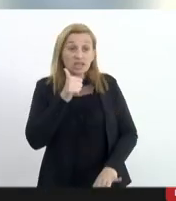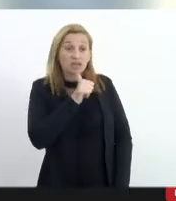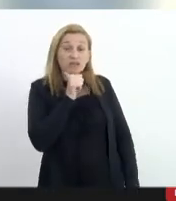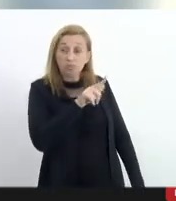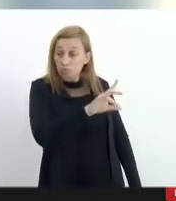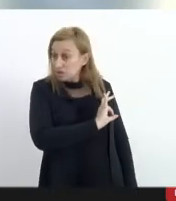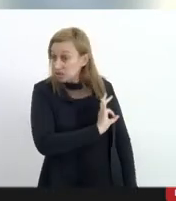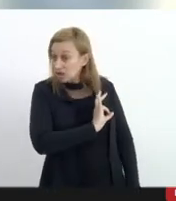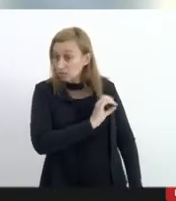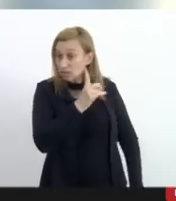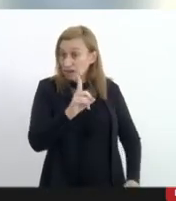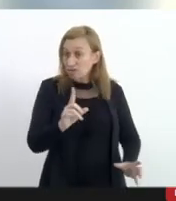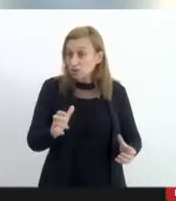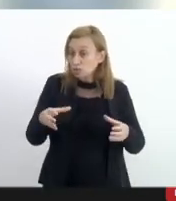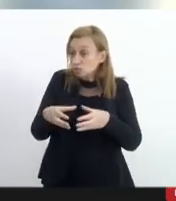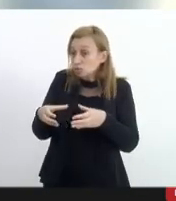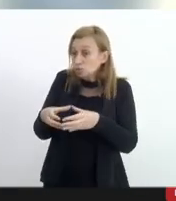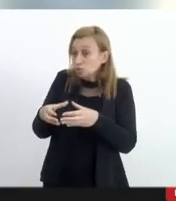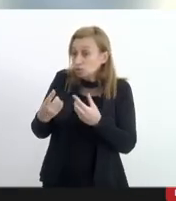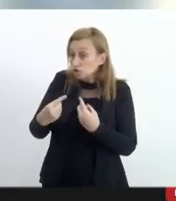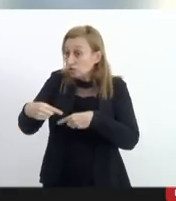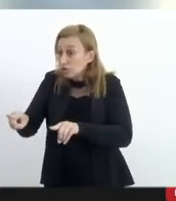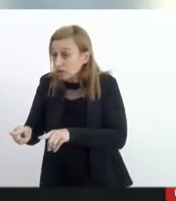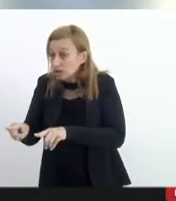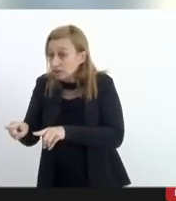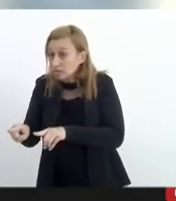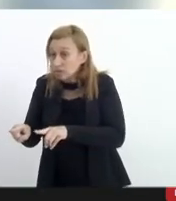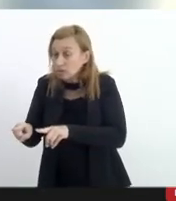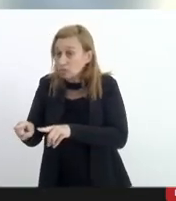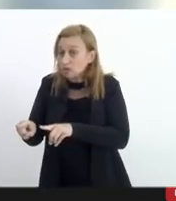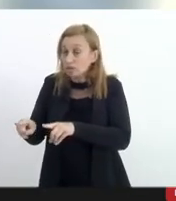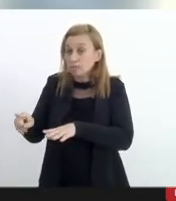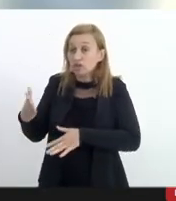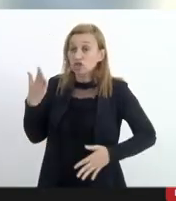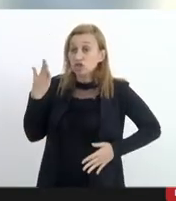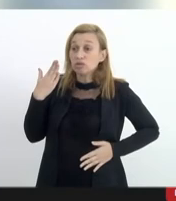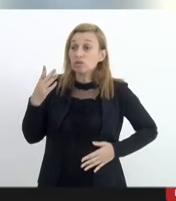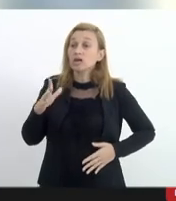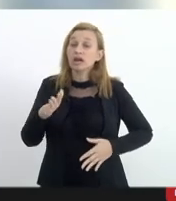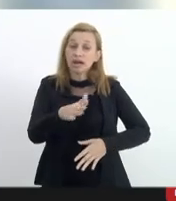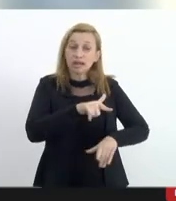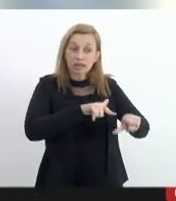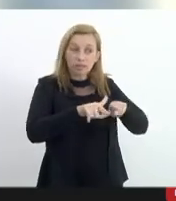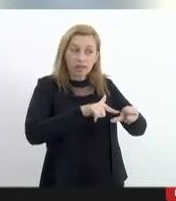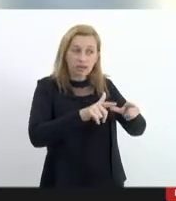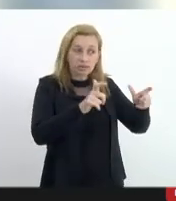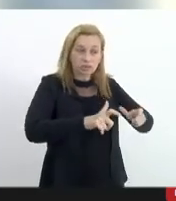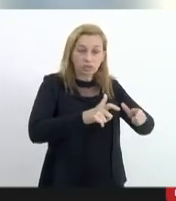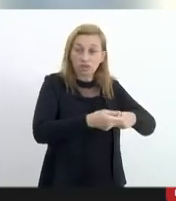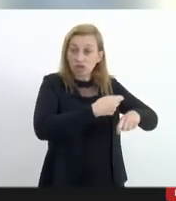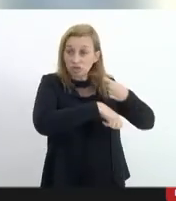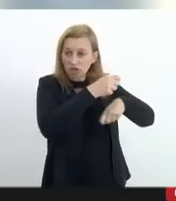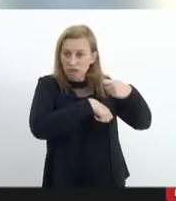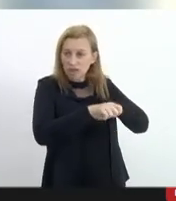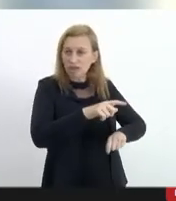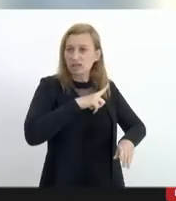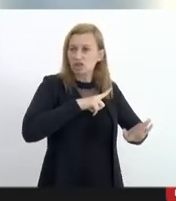enfrentamento ela estava em uma unidade administrativa ela tinha ali uma realidade de trabalho